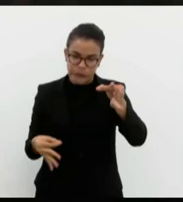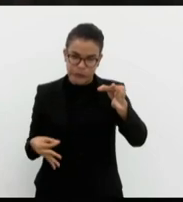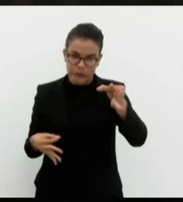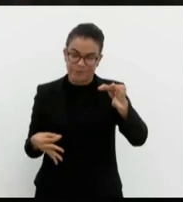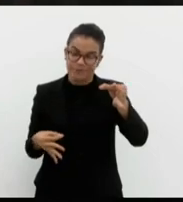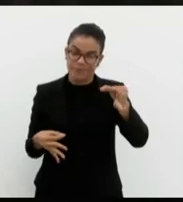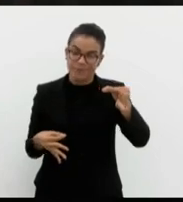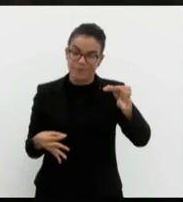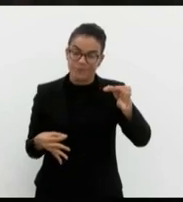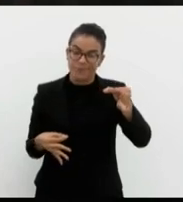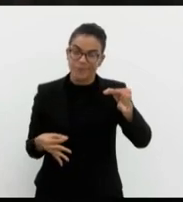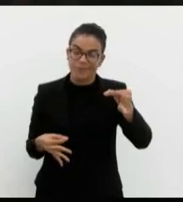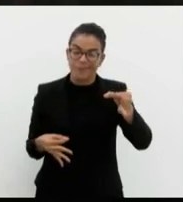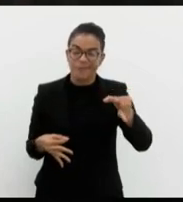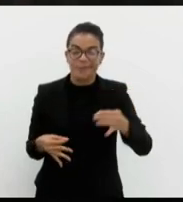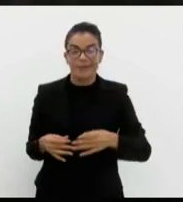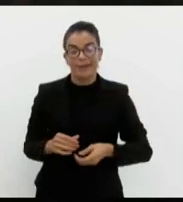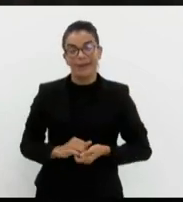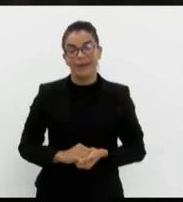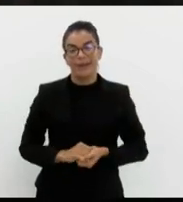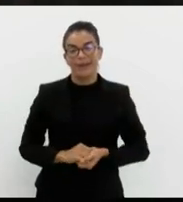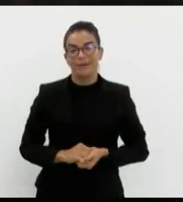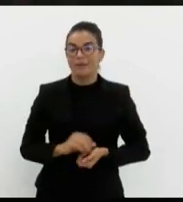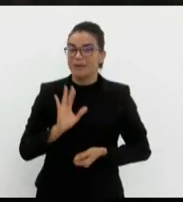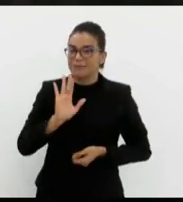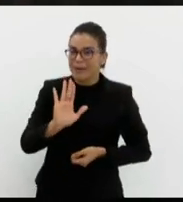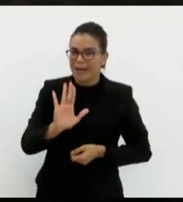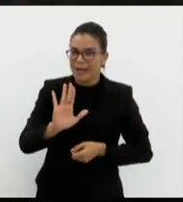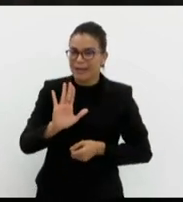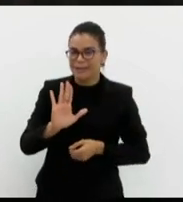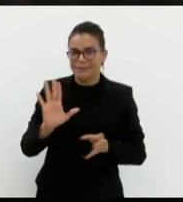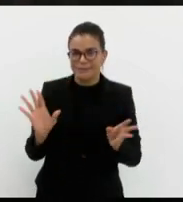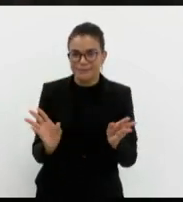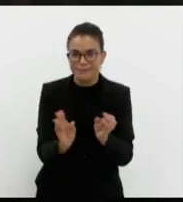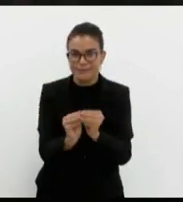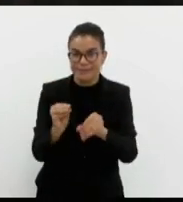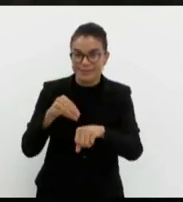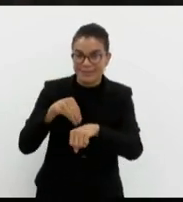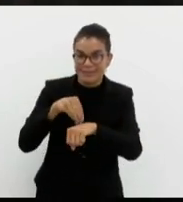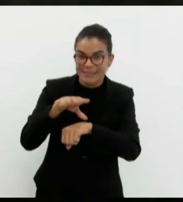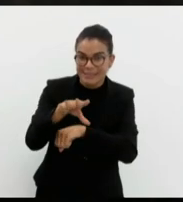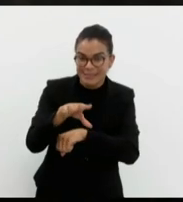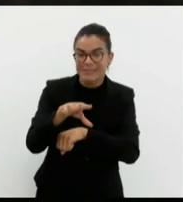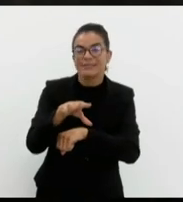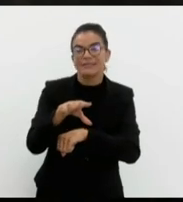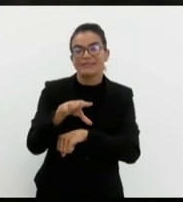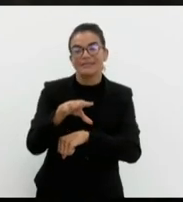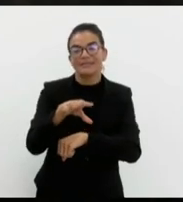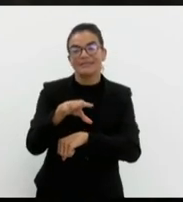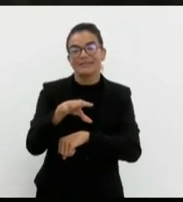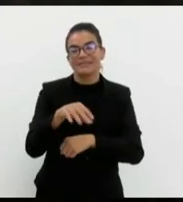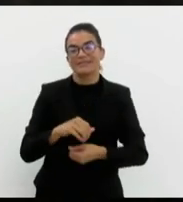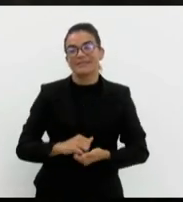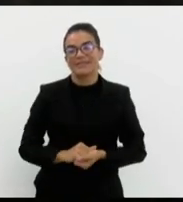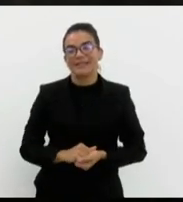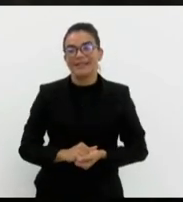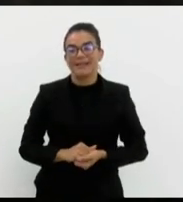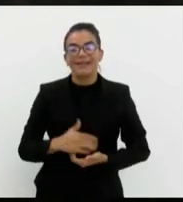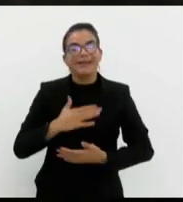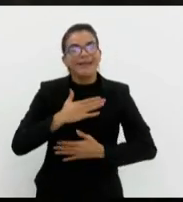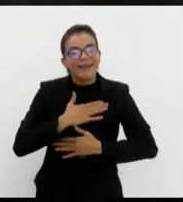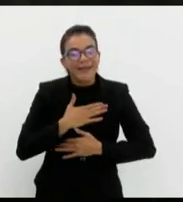Eu só queria lembrar que, de muito, eu